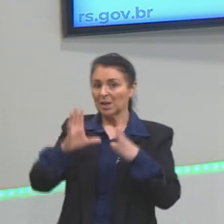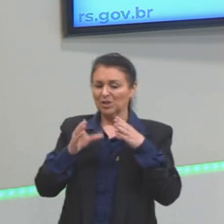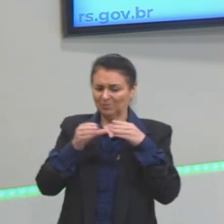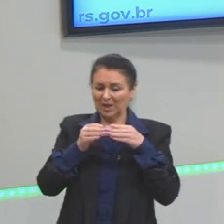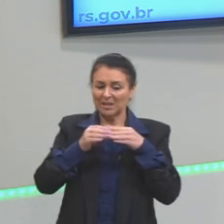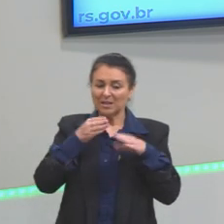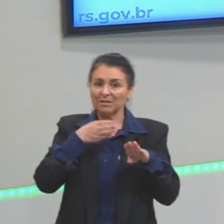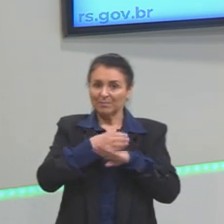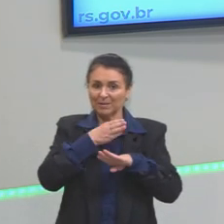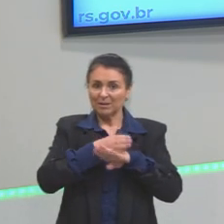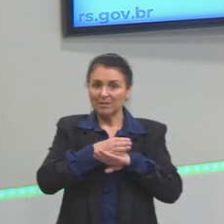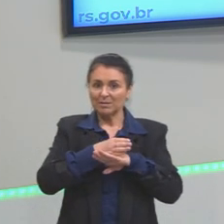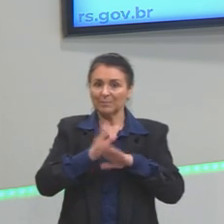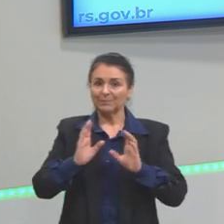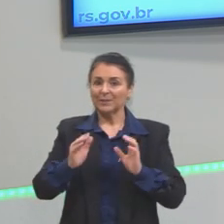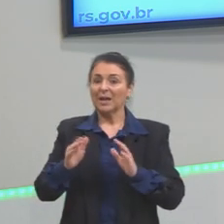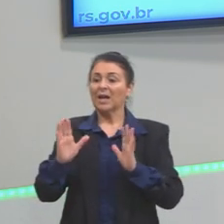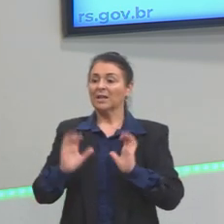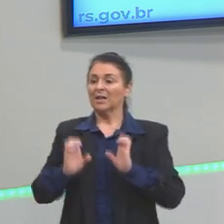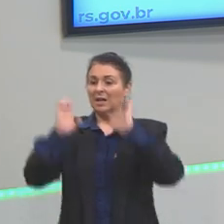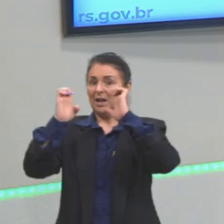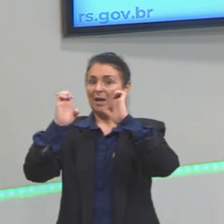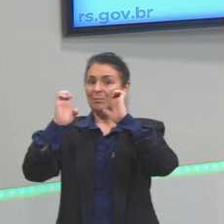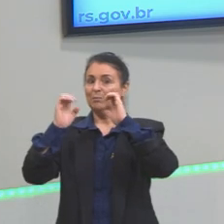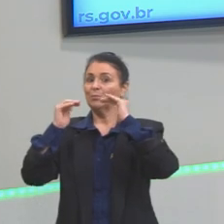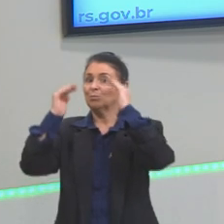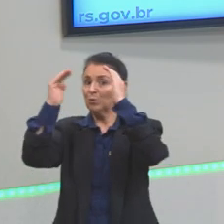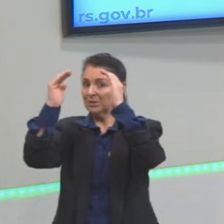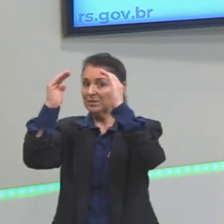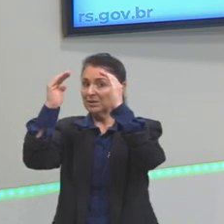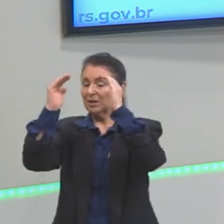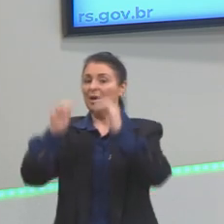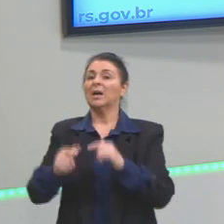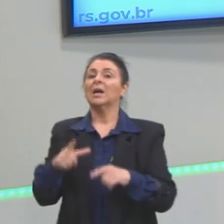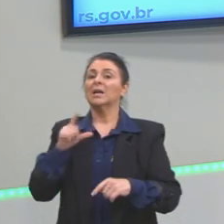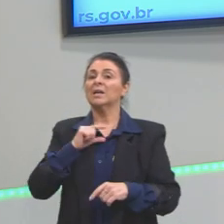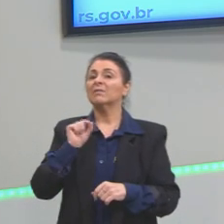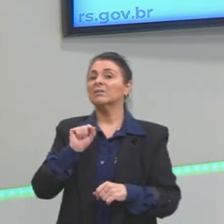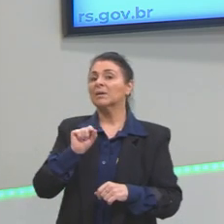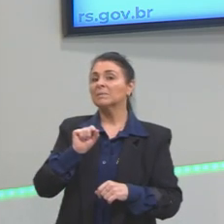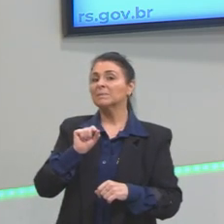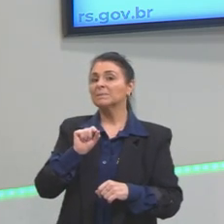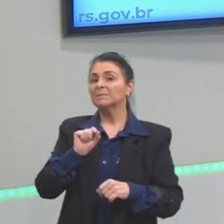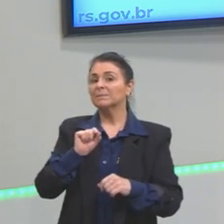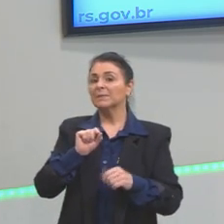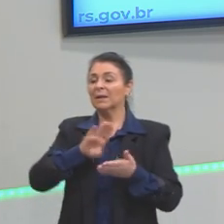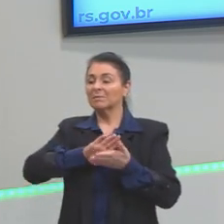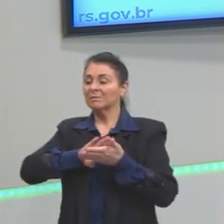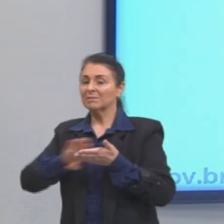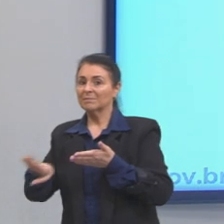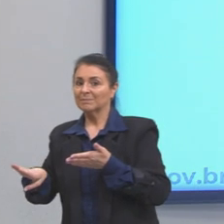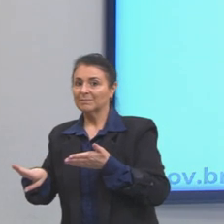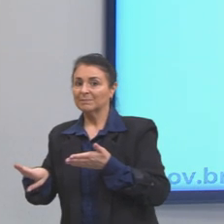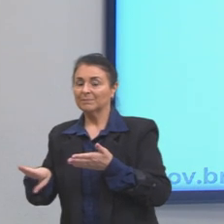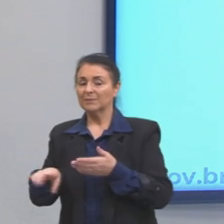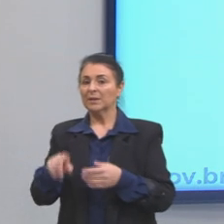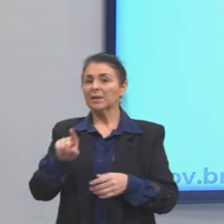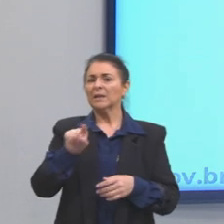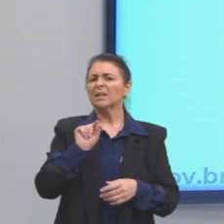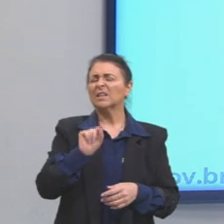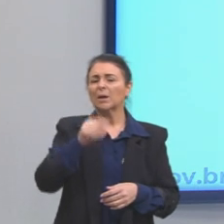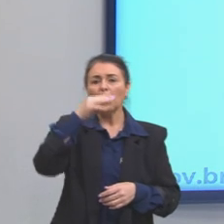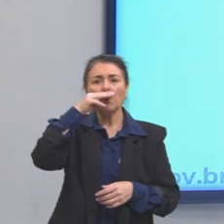Essa é a luta de classes, o motor da história. Então, olha só, só recapitulando o Marx. O Marx tem um